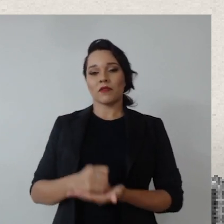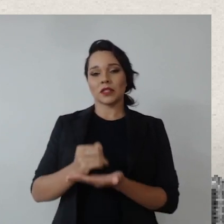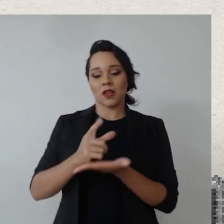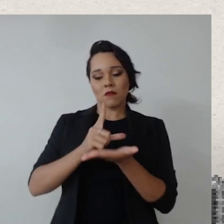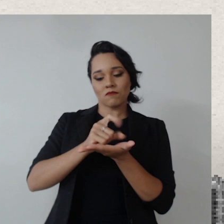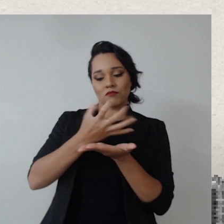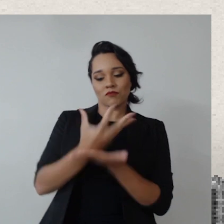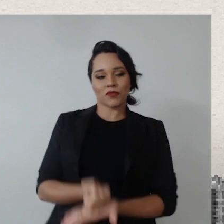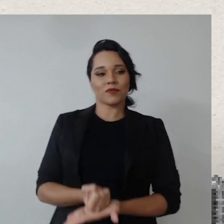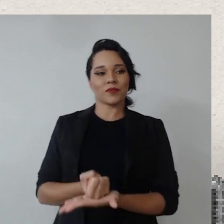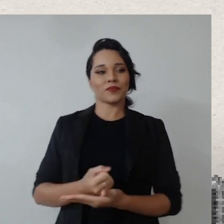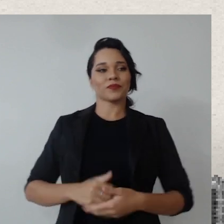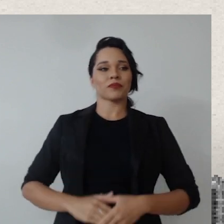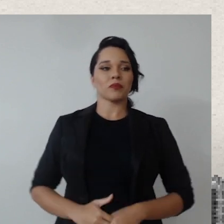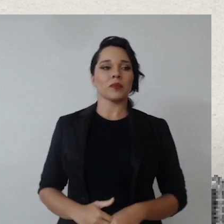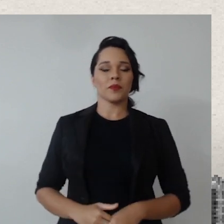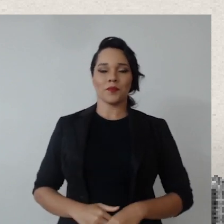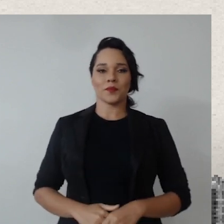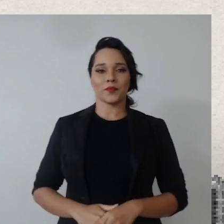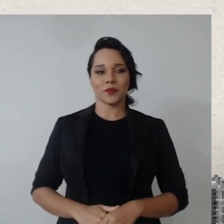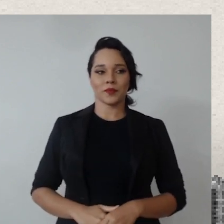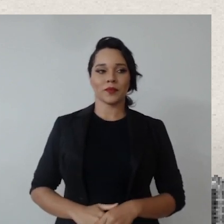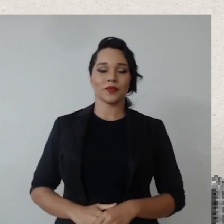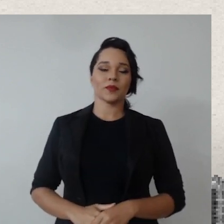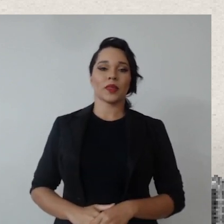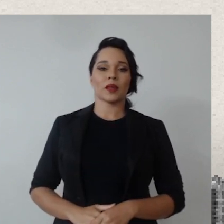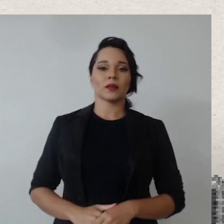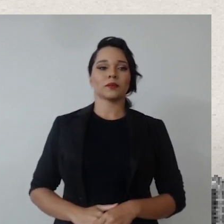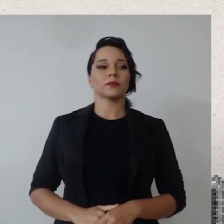fazer um print da tela.